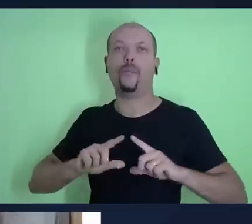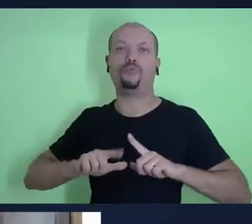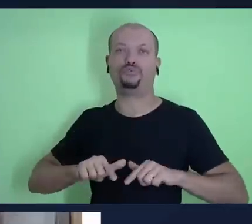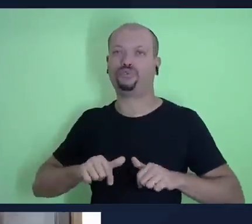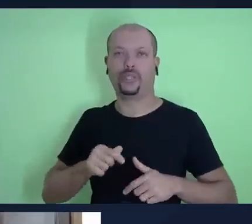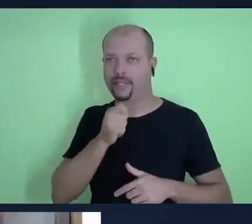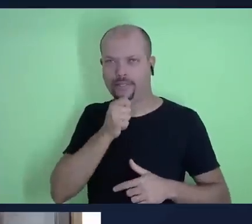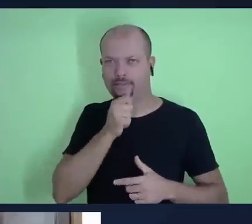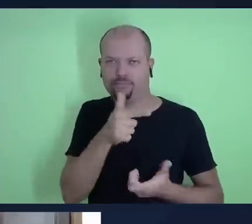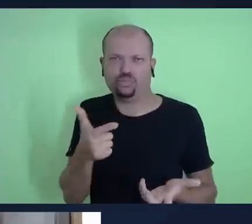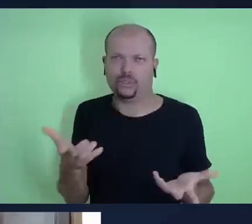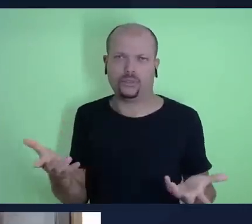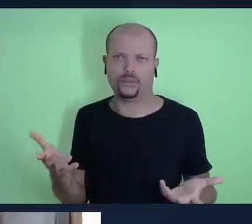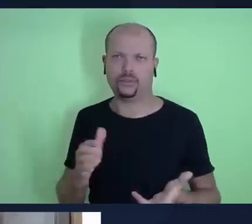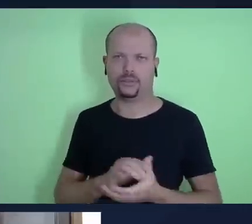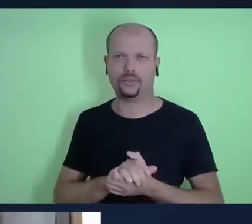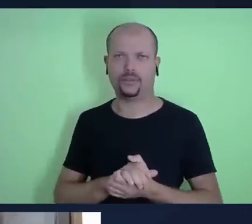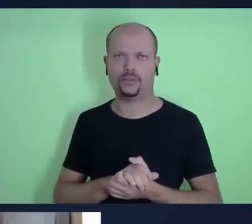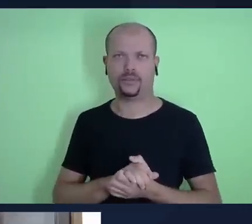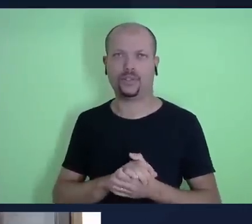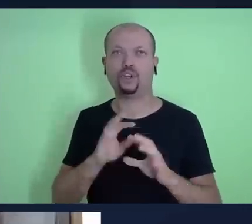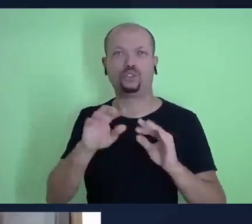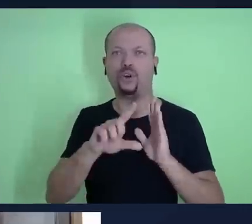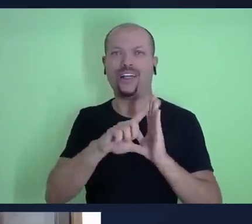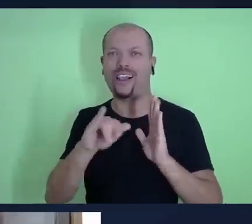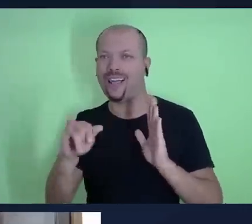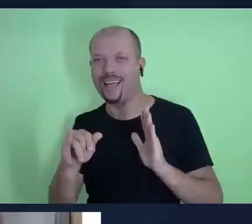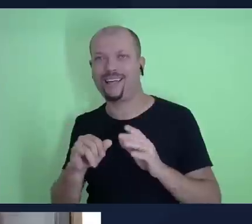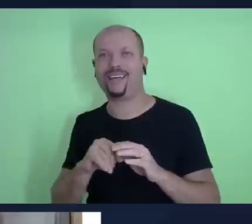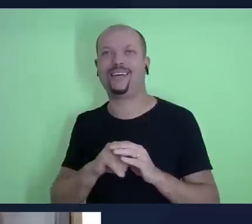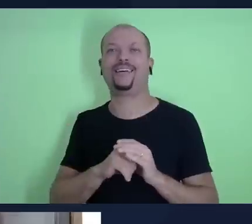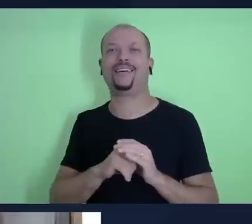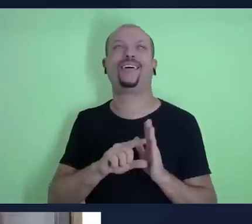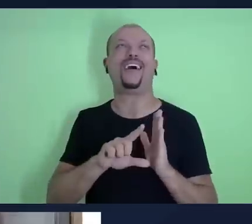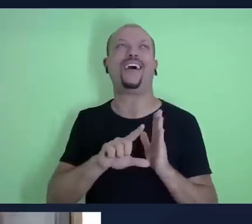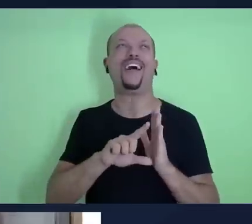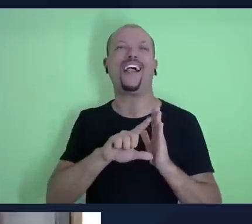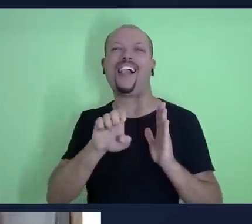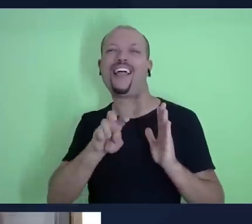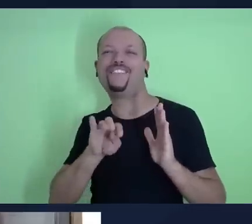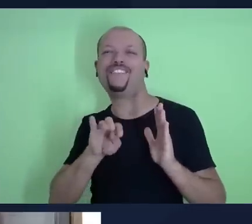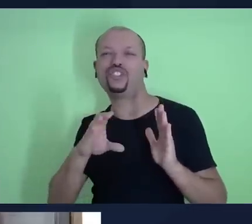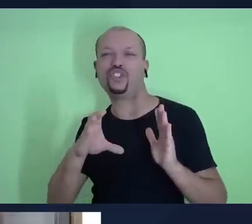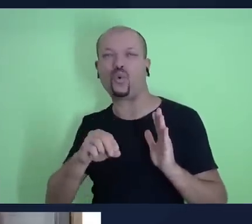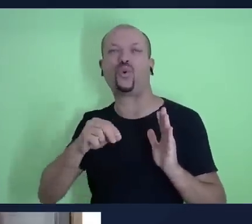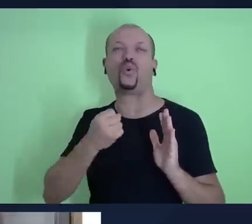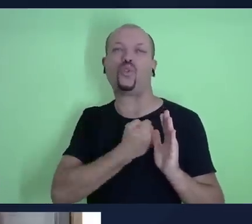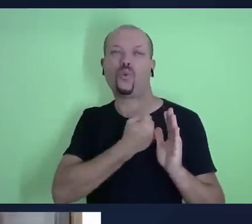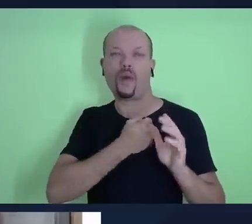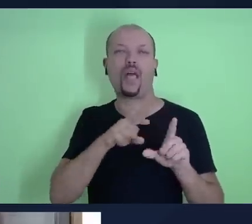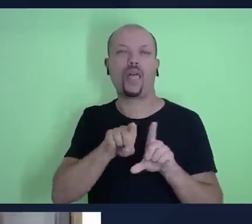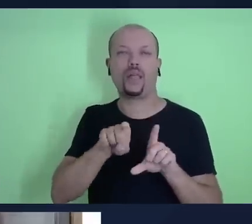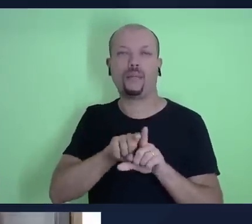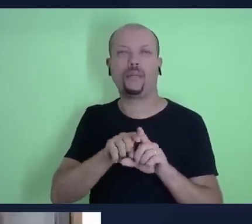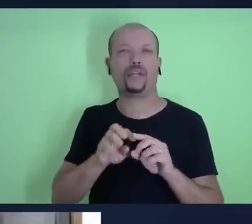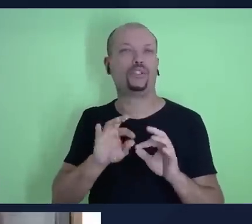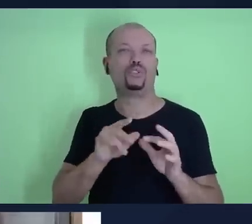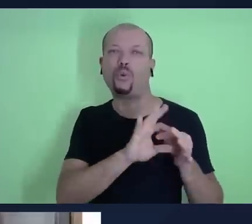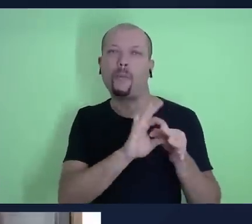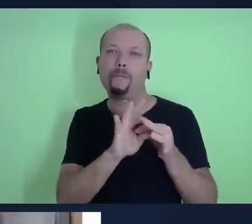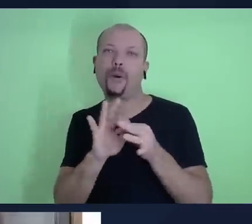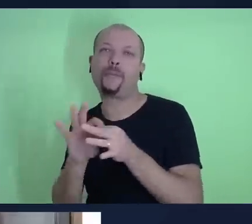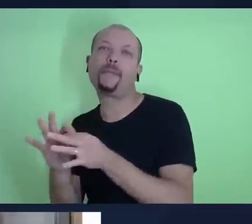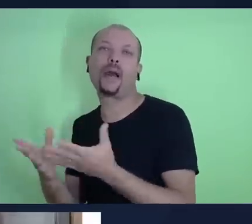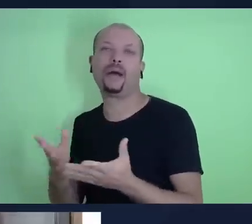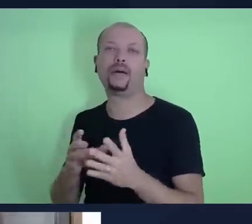tinha ainda todas as leis de Levíticos, de números, em que todo o processo de dízimo, de ofertas,